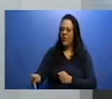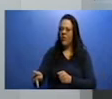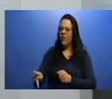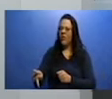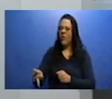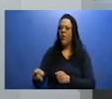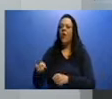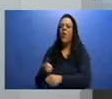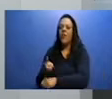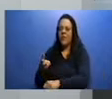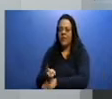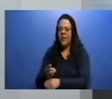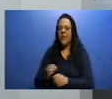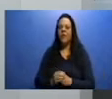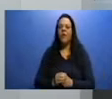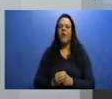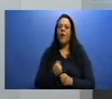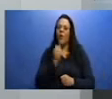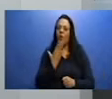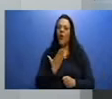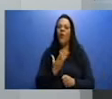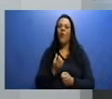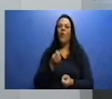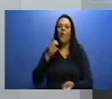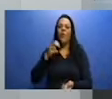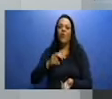da turma de vocês. É isso e bom dia. Boa aula, bom estudo. Tchau.